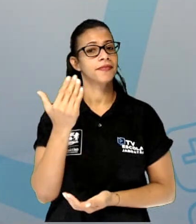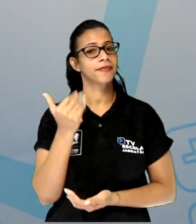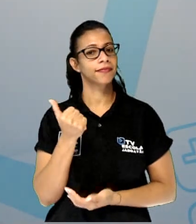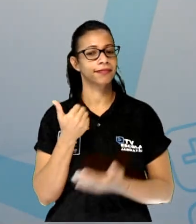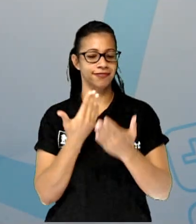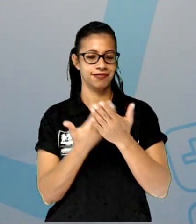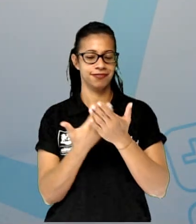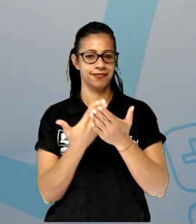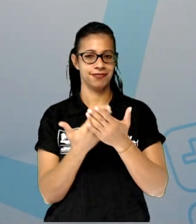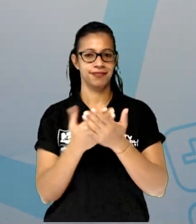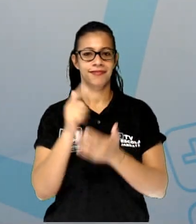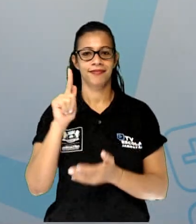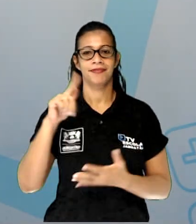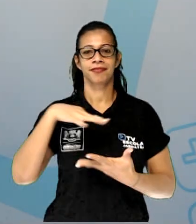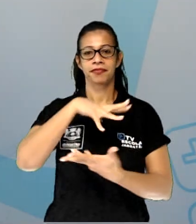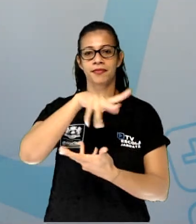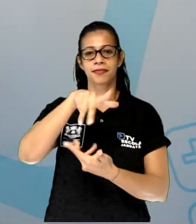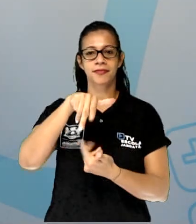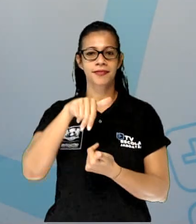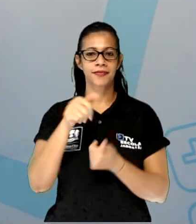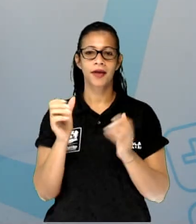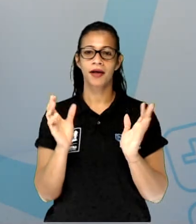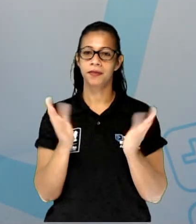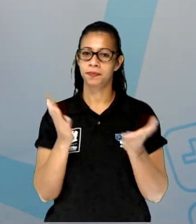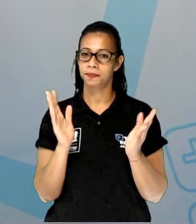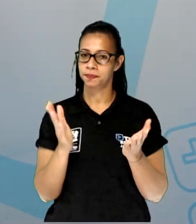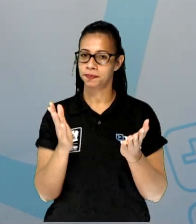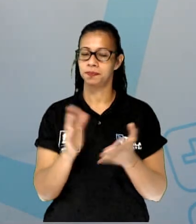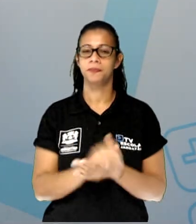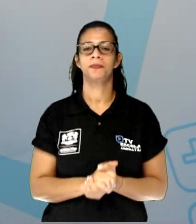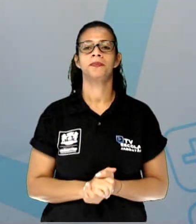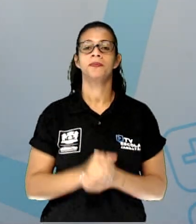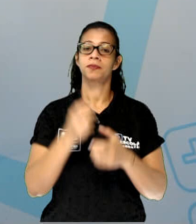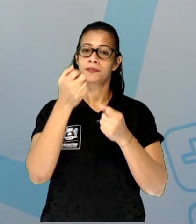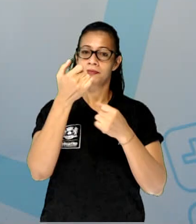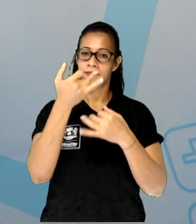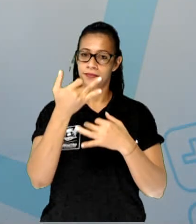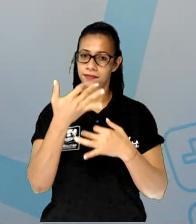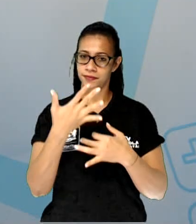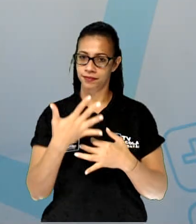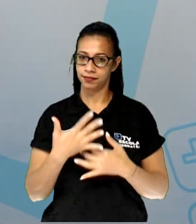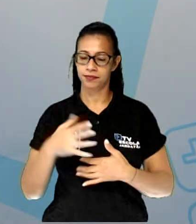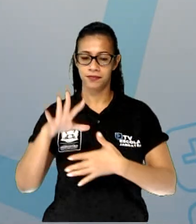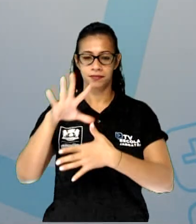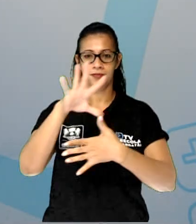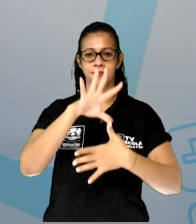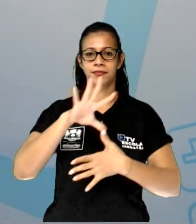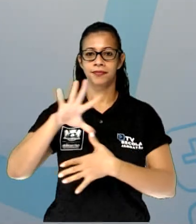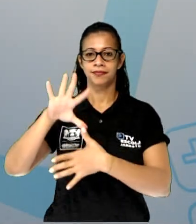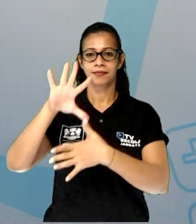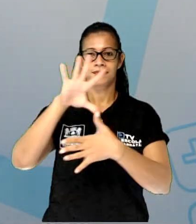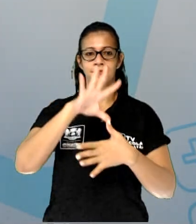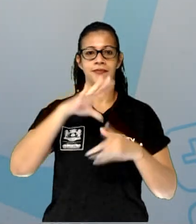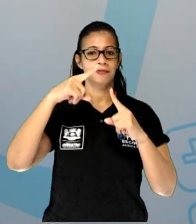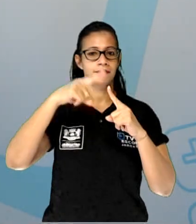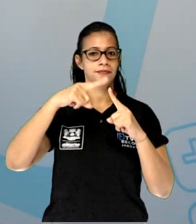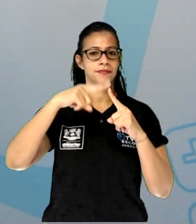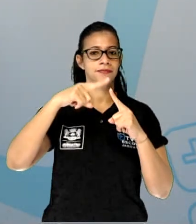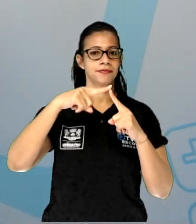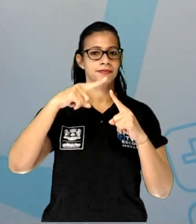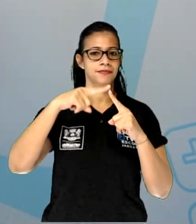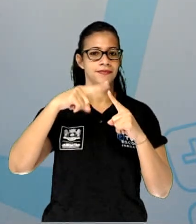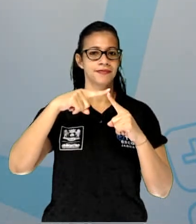aula de geografia e hoje vamos falar de mapas e suas escalas, as escalas em